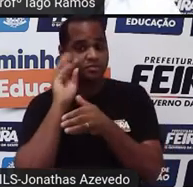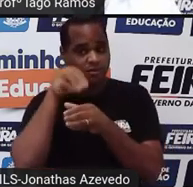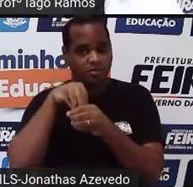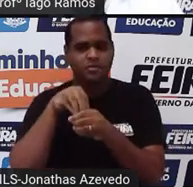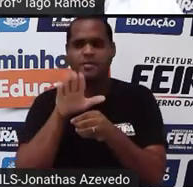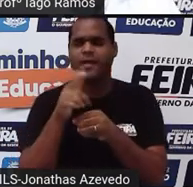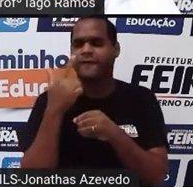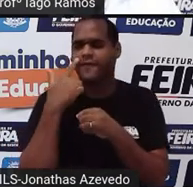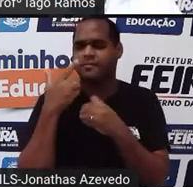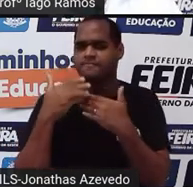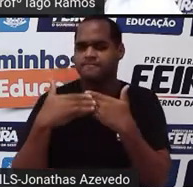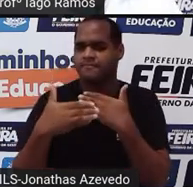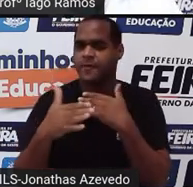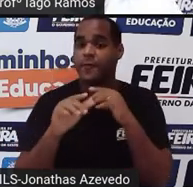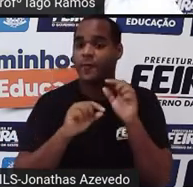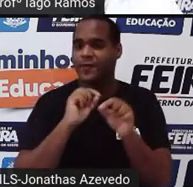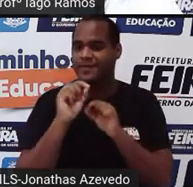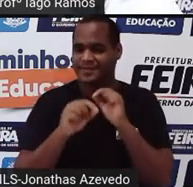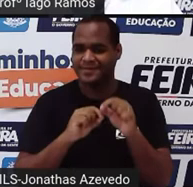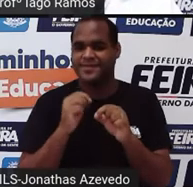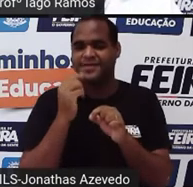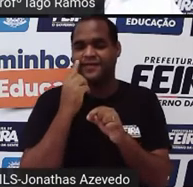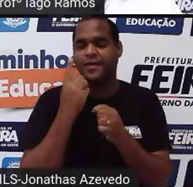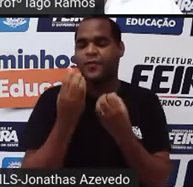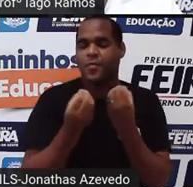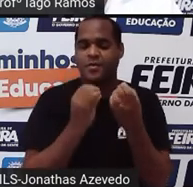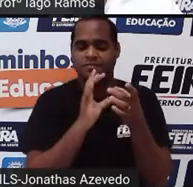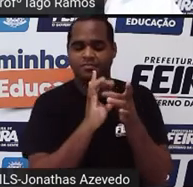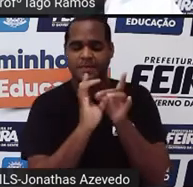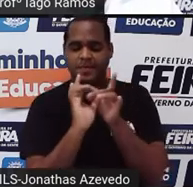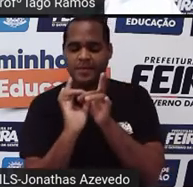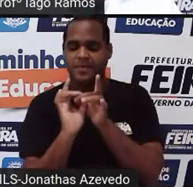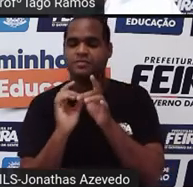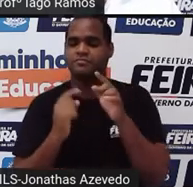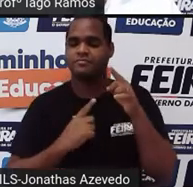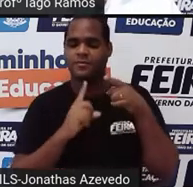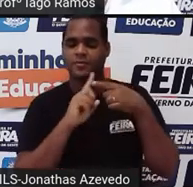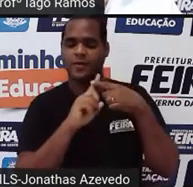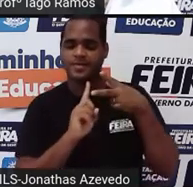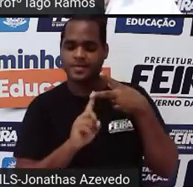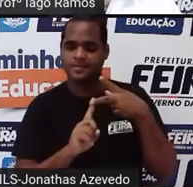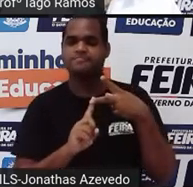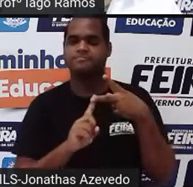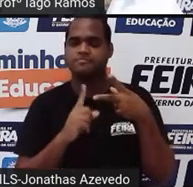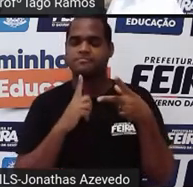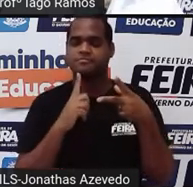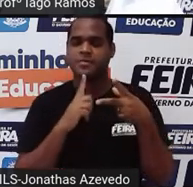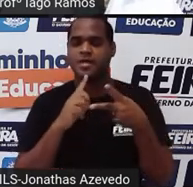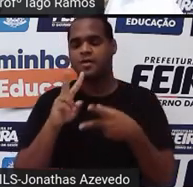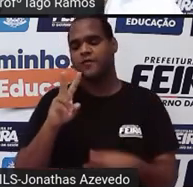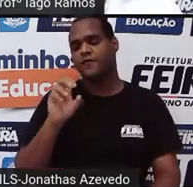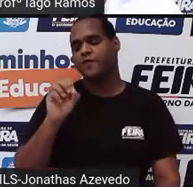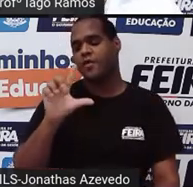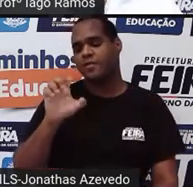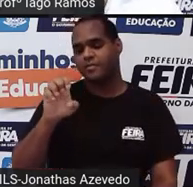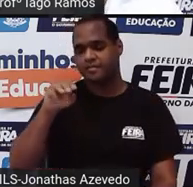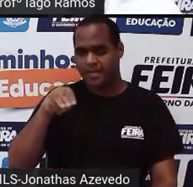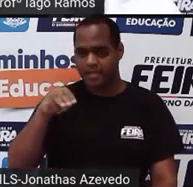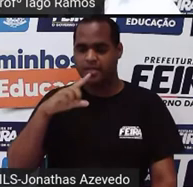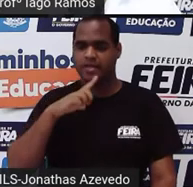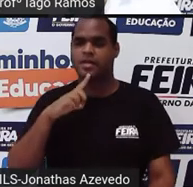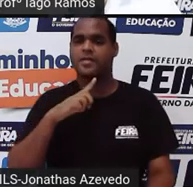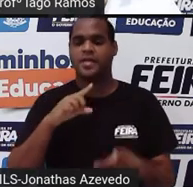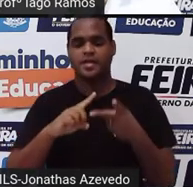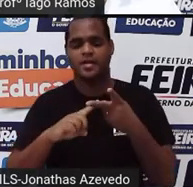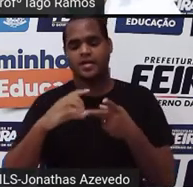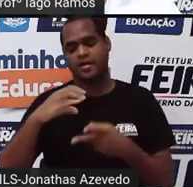a gente vai ver aqui agora, tá? Como é que se relacionam esses dois tipos de medida, o volume e a capacidade? Como é